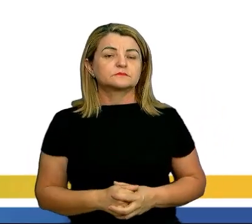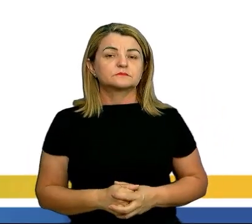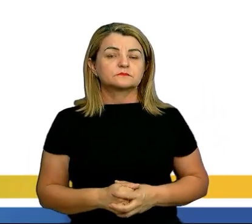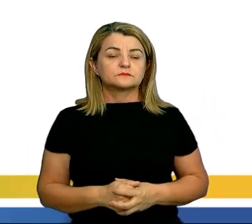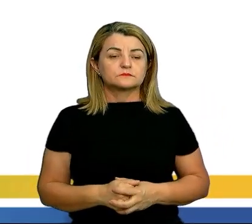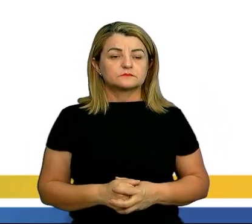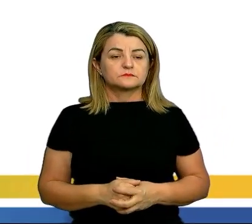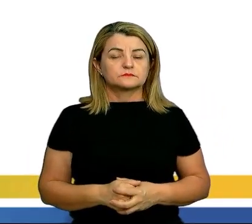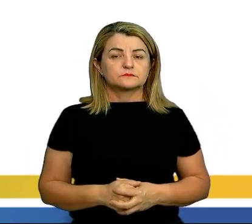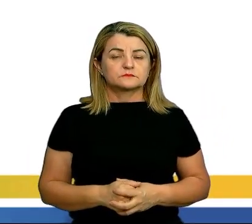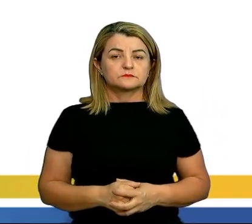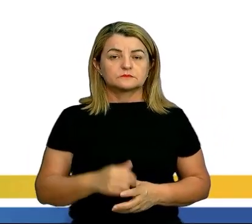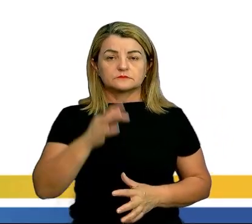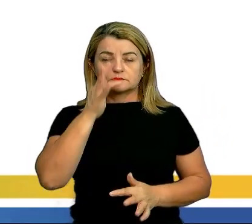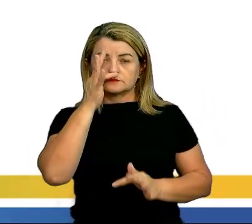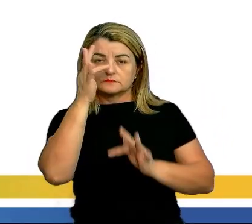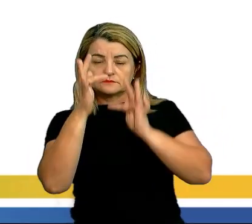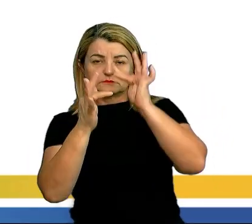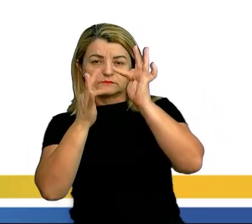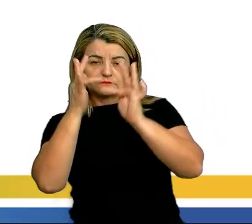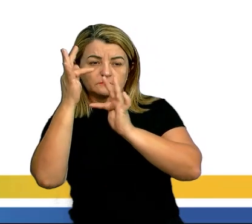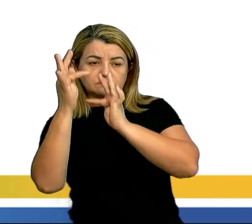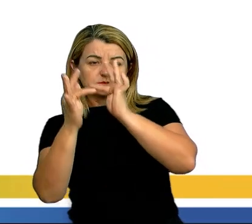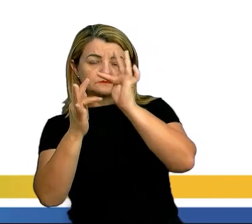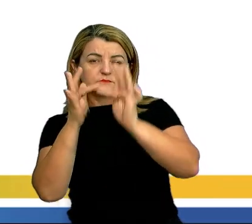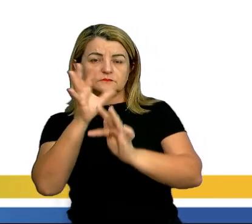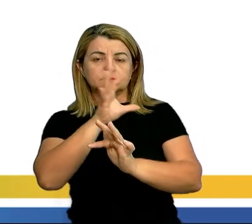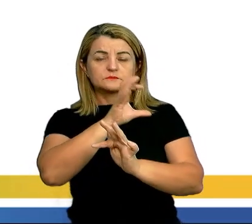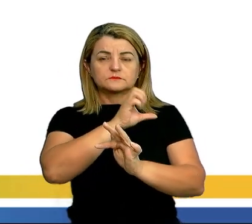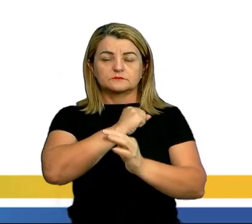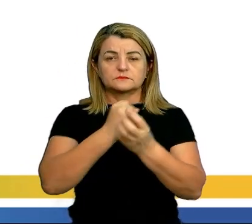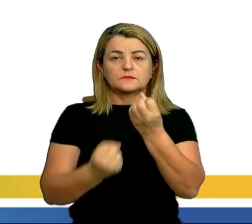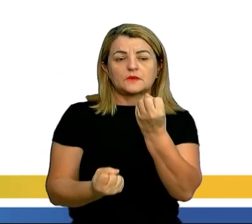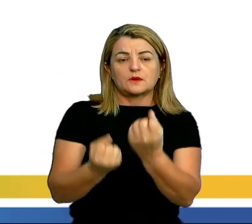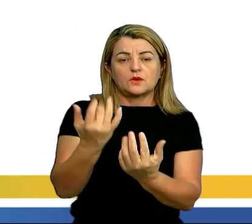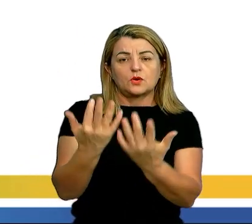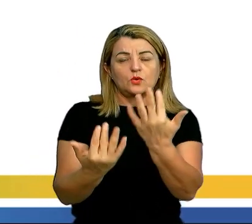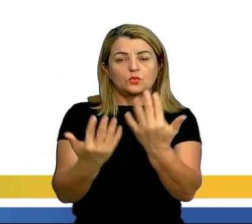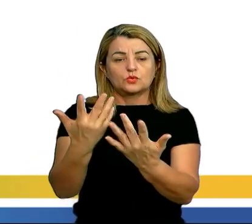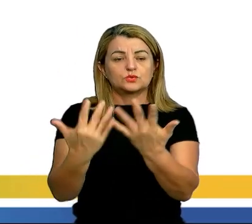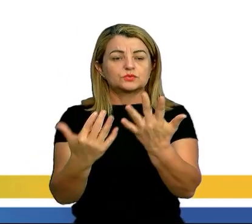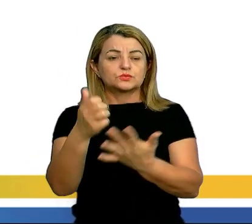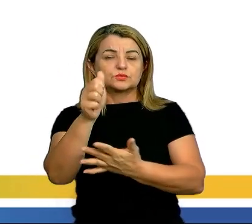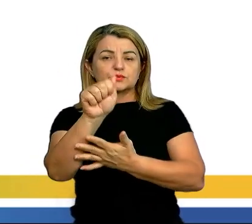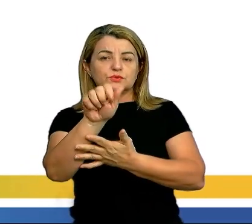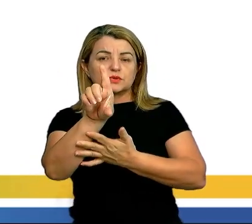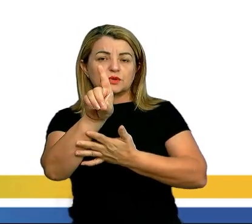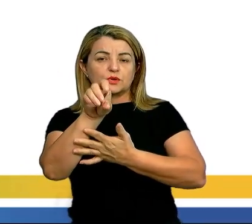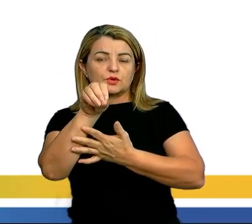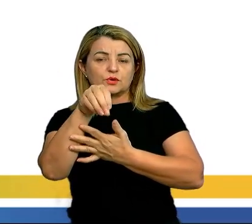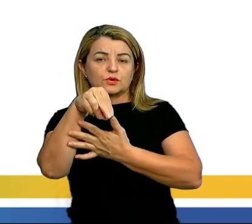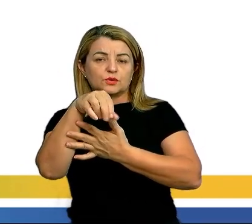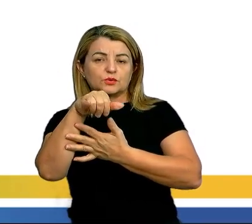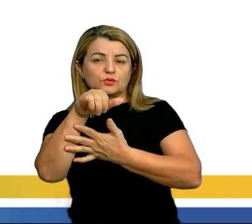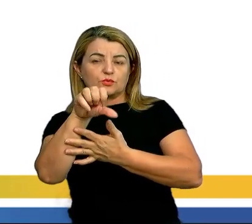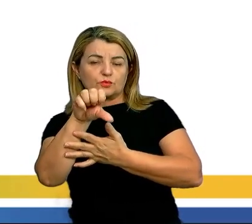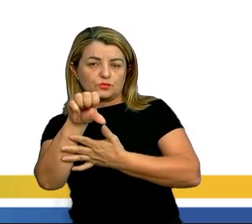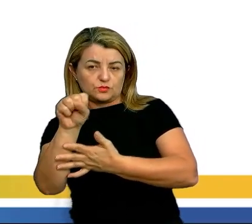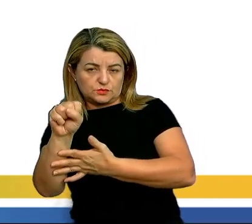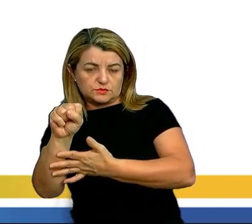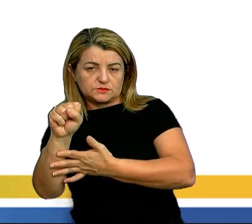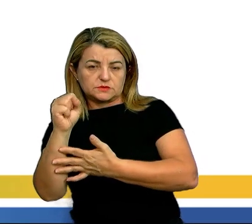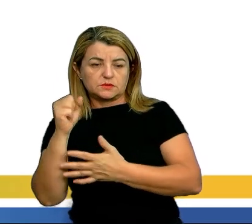As rosas amam dos jardins de Adonis, essas voluques amam, Lídia Rosas,